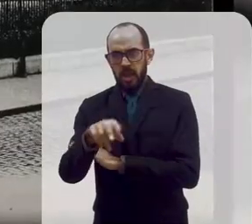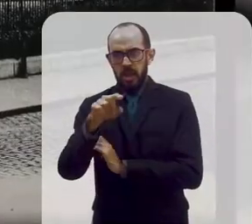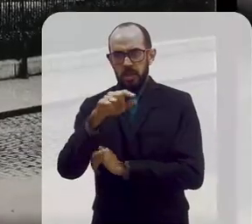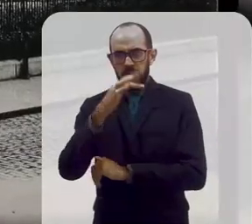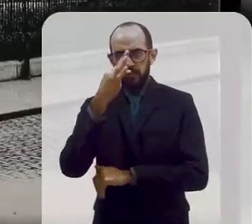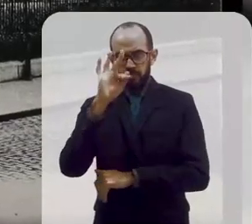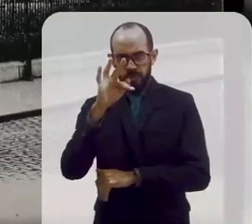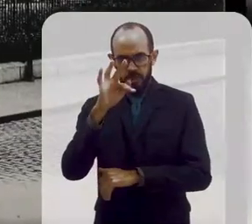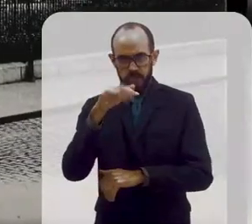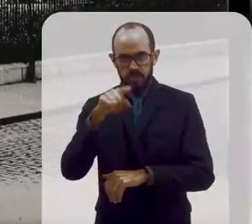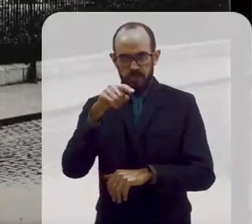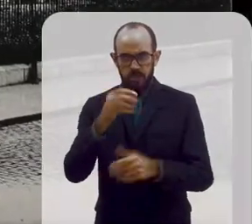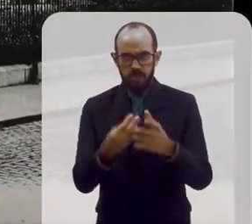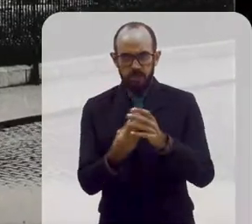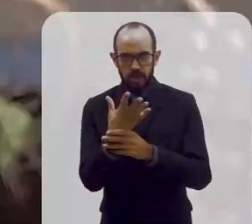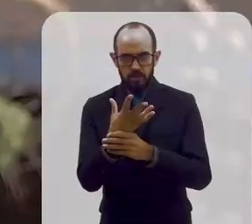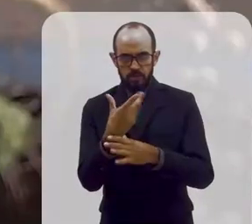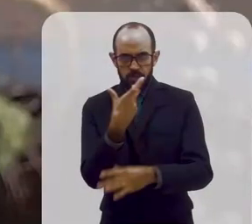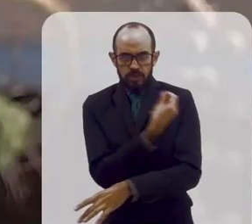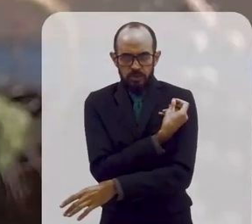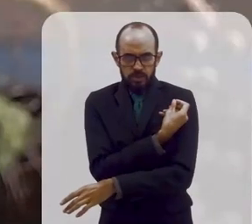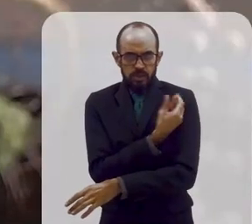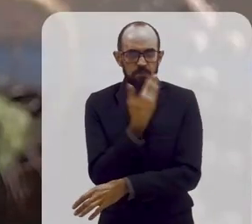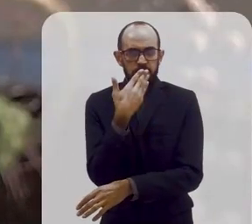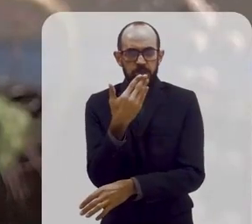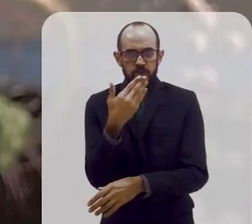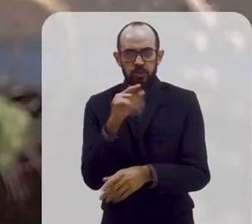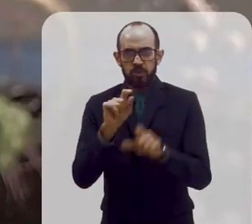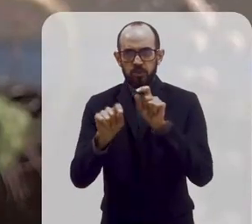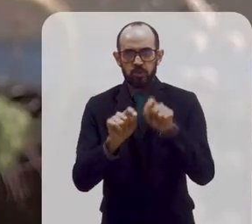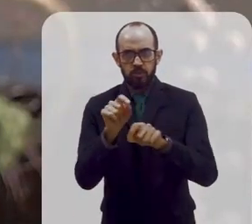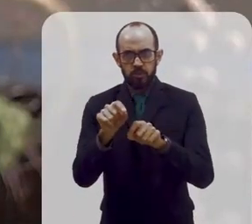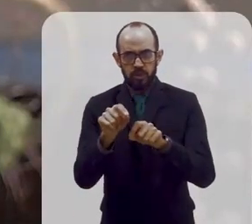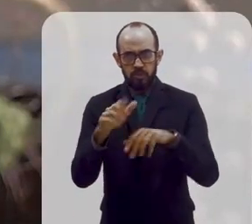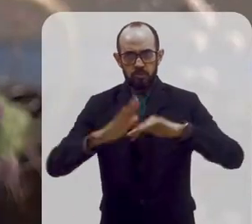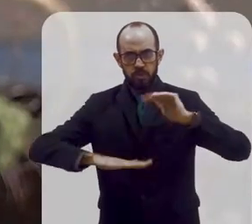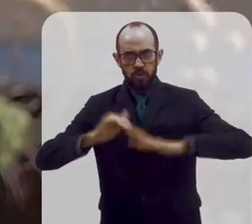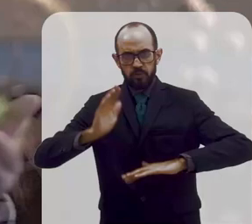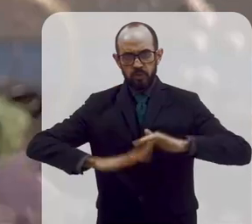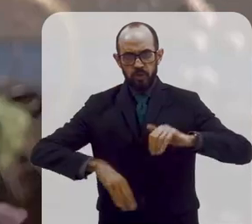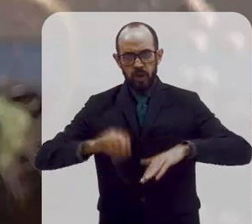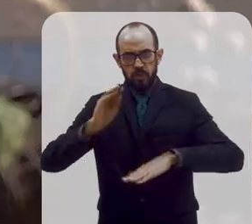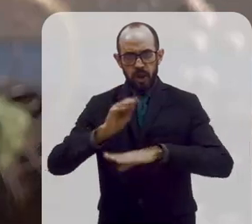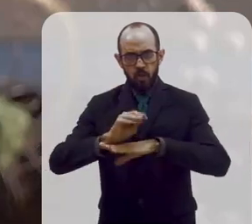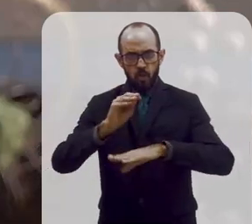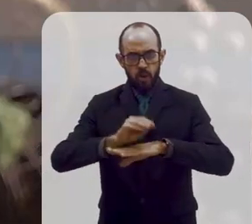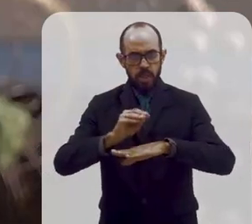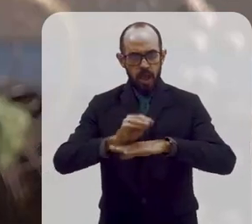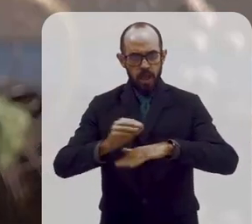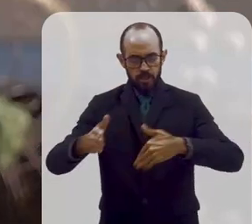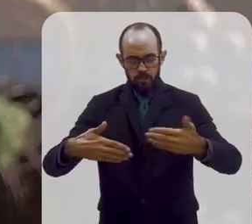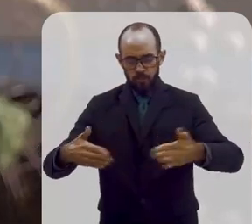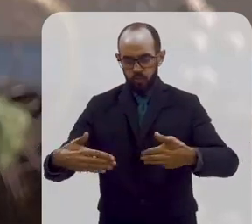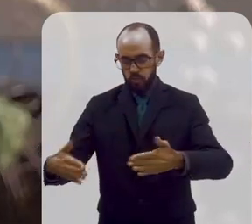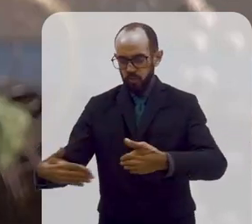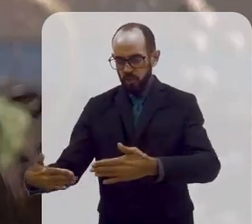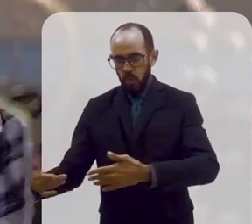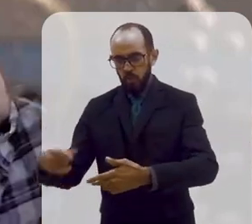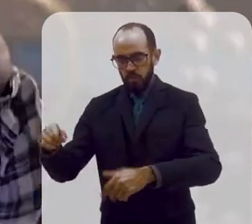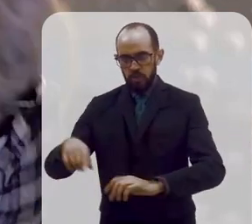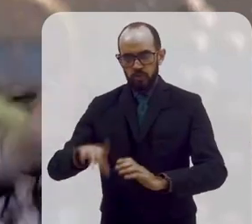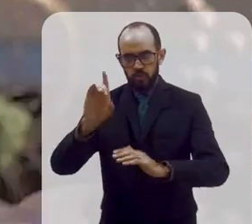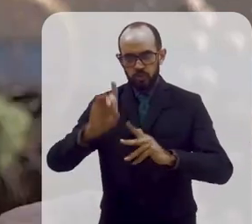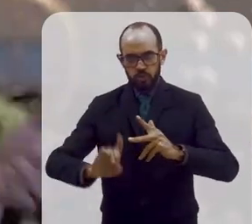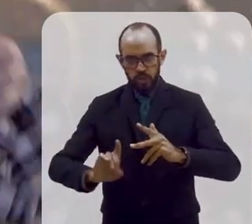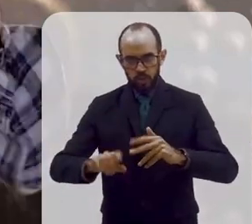na produção de vacinas e soros, solicitando um profissional que pudesse cuidar da linha de produção, pudesse